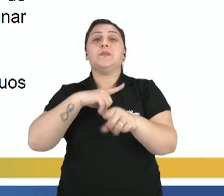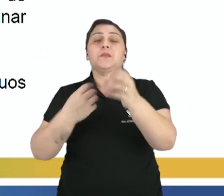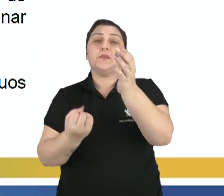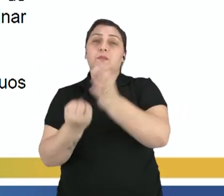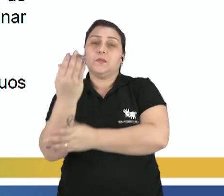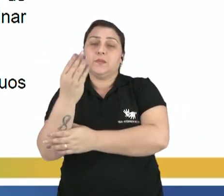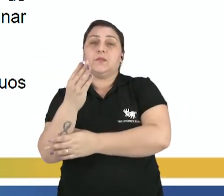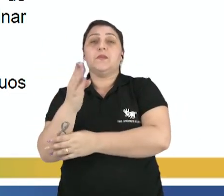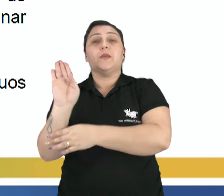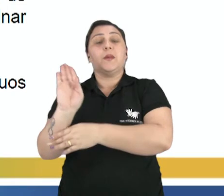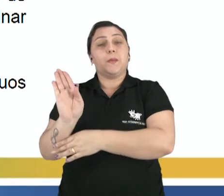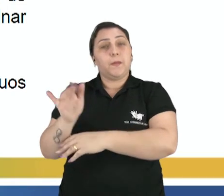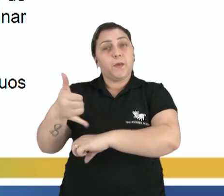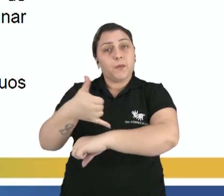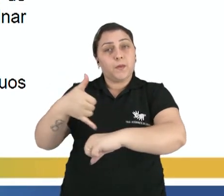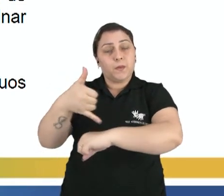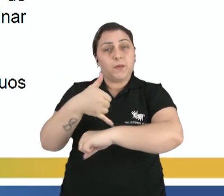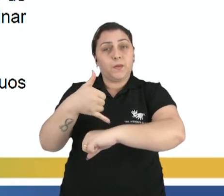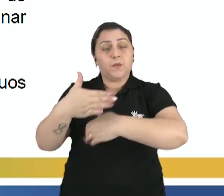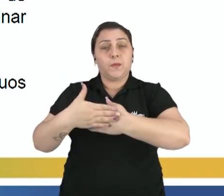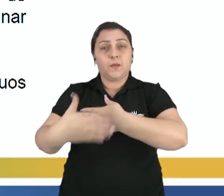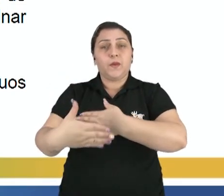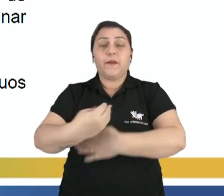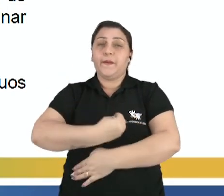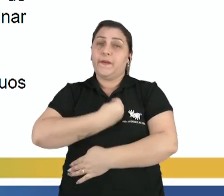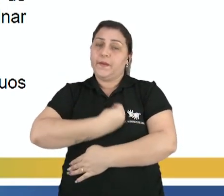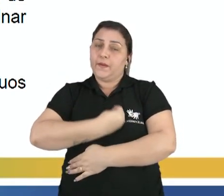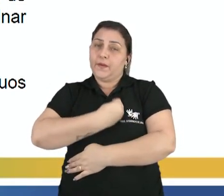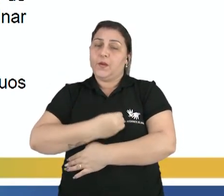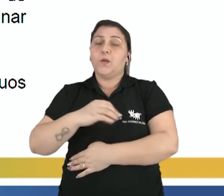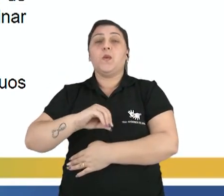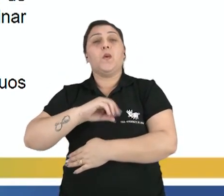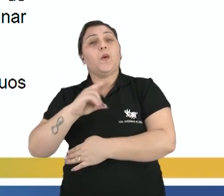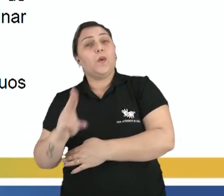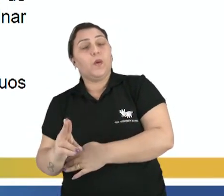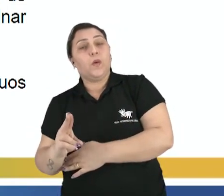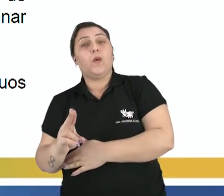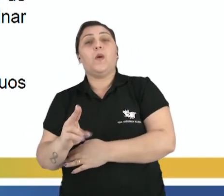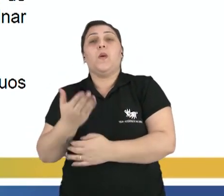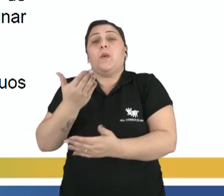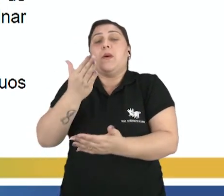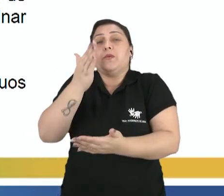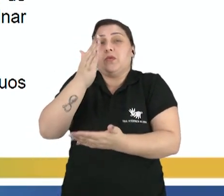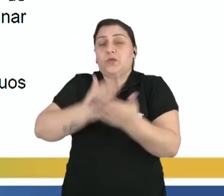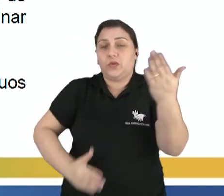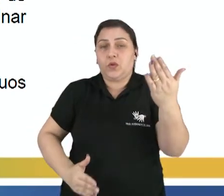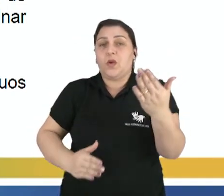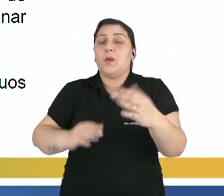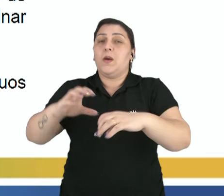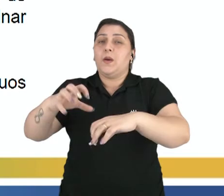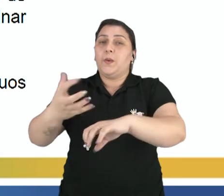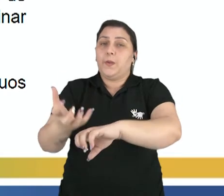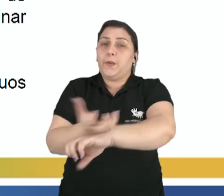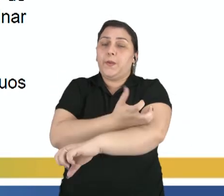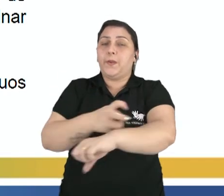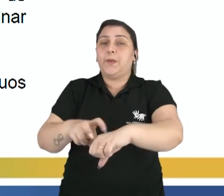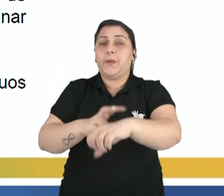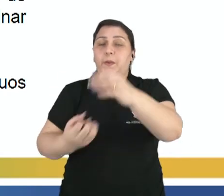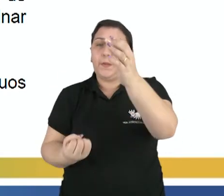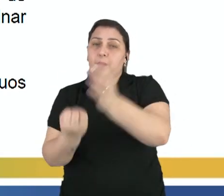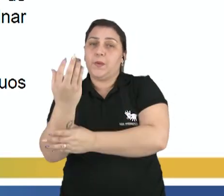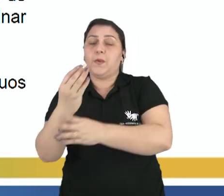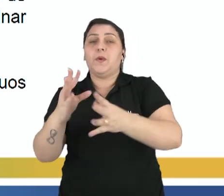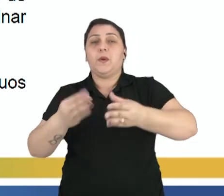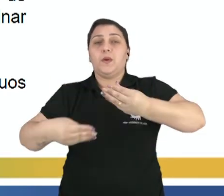produção de biocombustíveis a partir de organismos vivos ou resíduos, né, que sobram dos vegetais, produção de